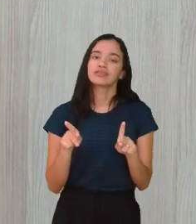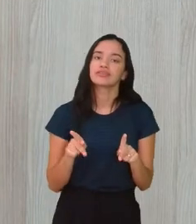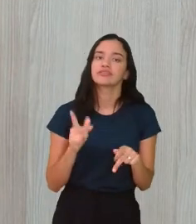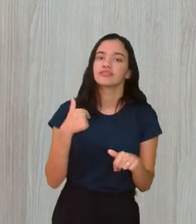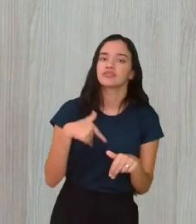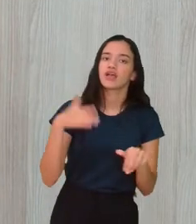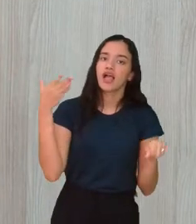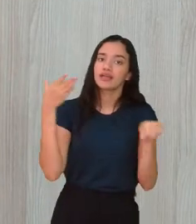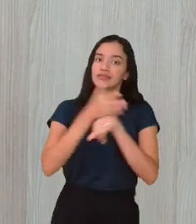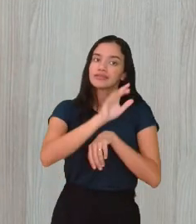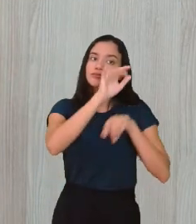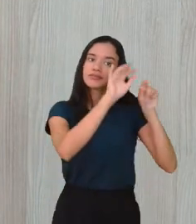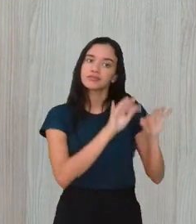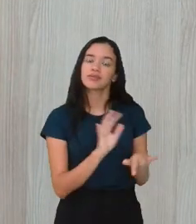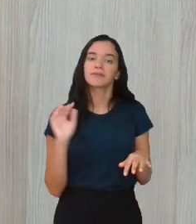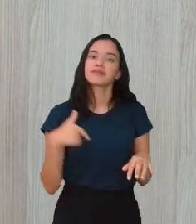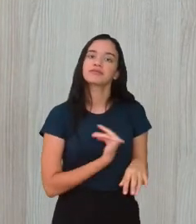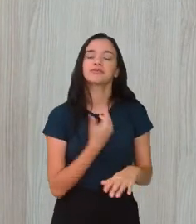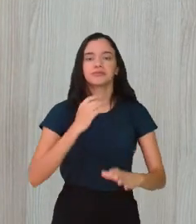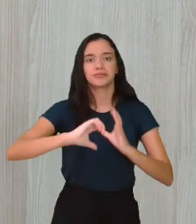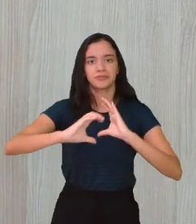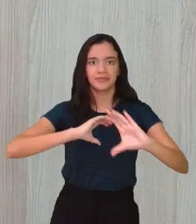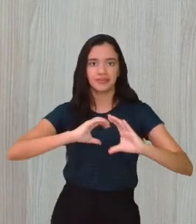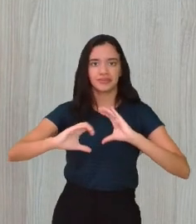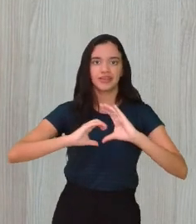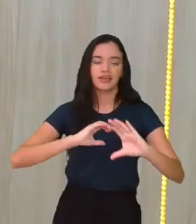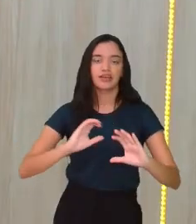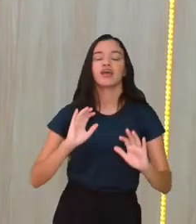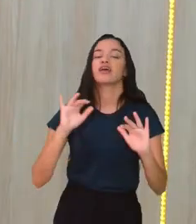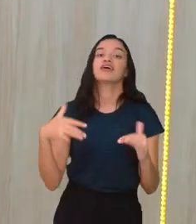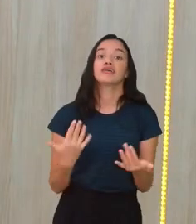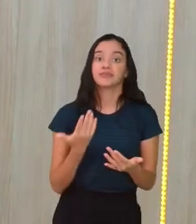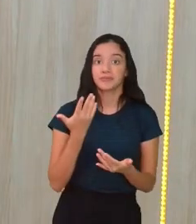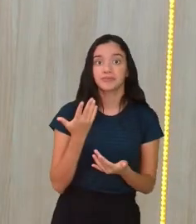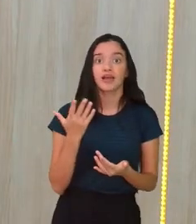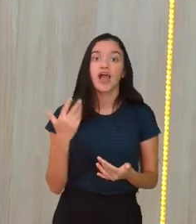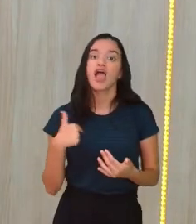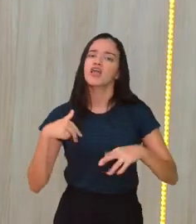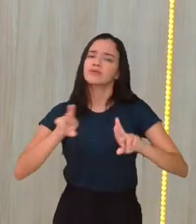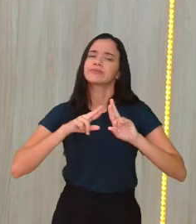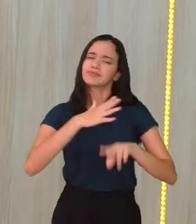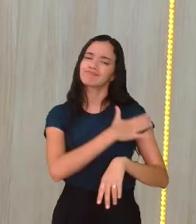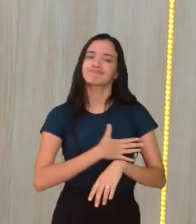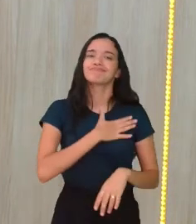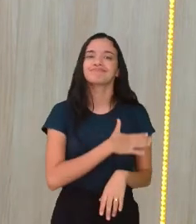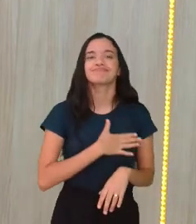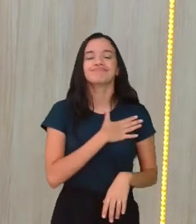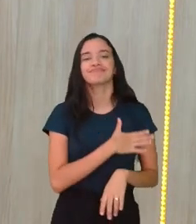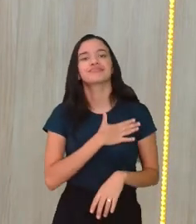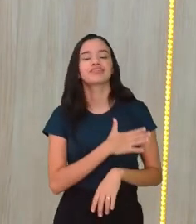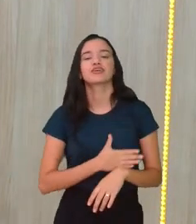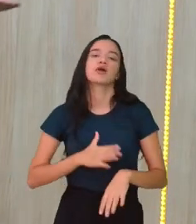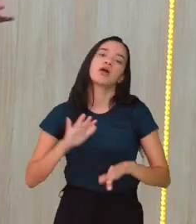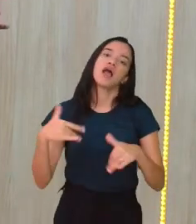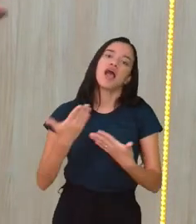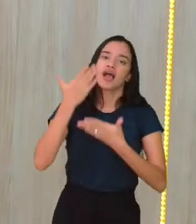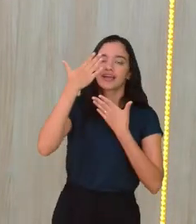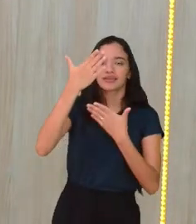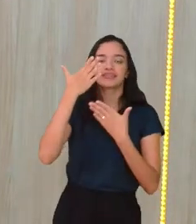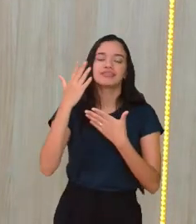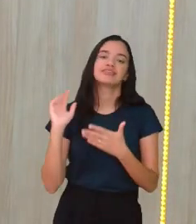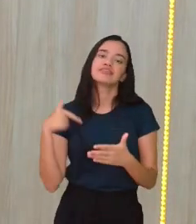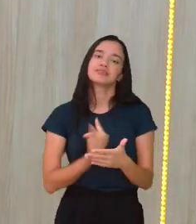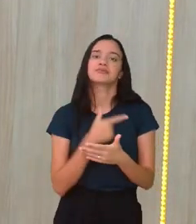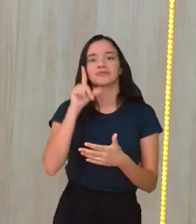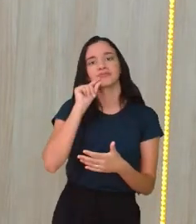deixe de entrar no chat pra gente se comunicar. Então, é isso, galera. Espero que vocês tenham gostado. Mais uma vez, agradecer nossa